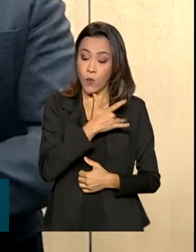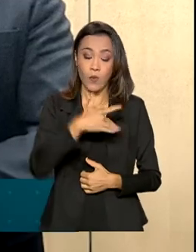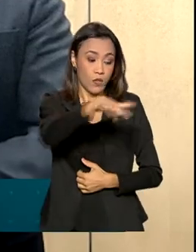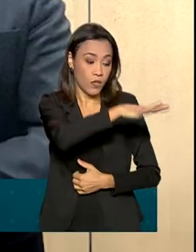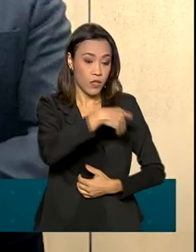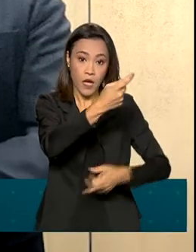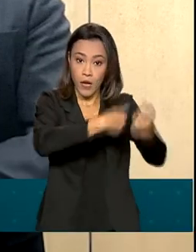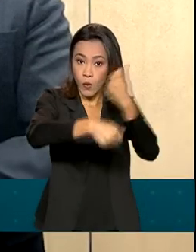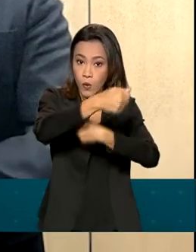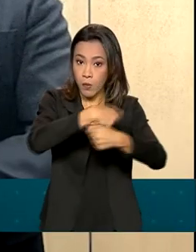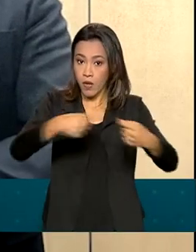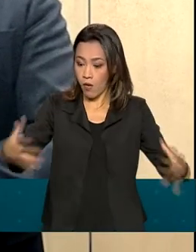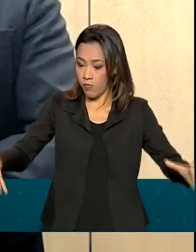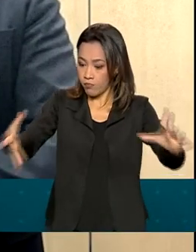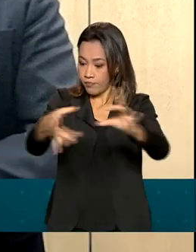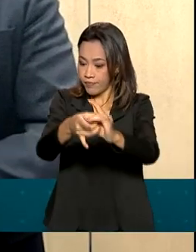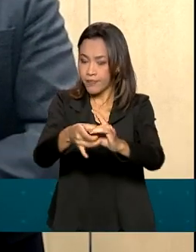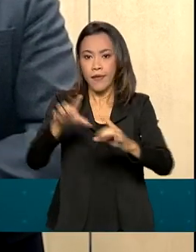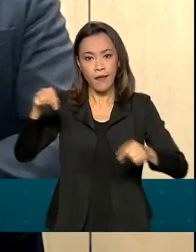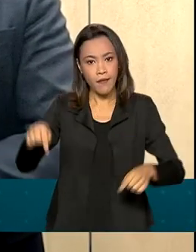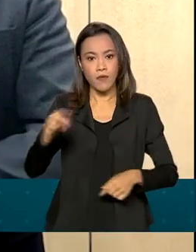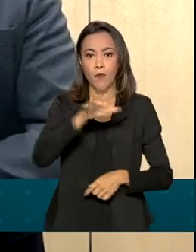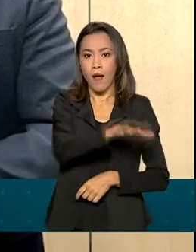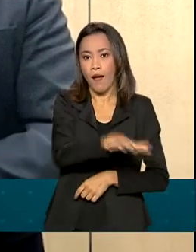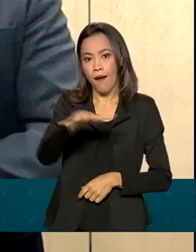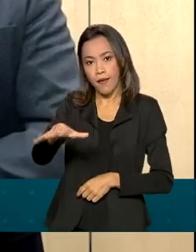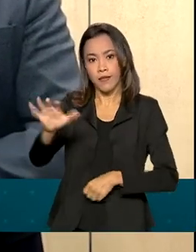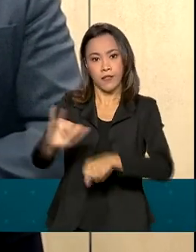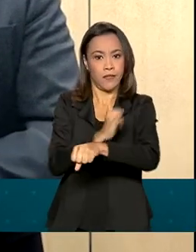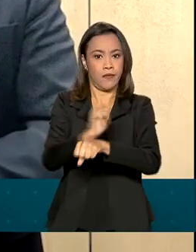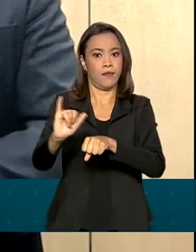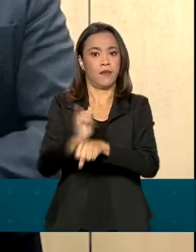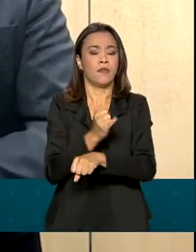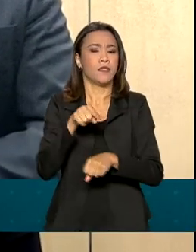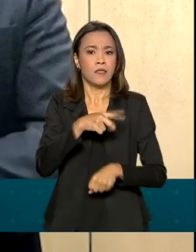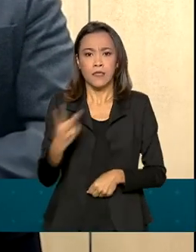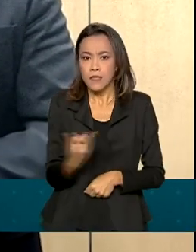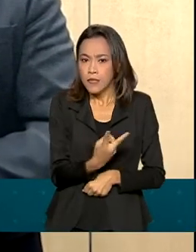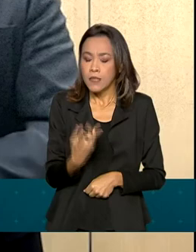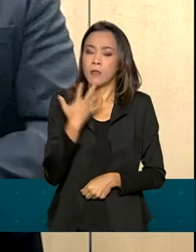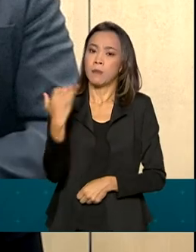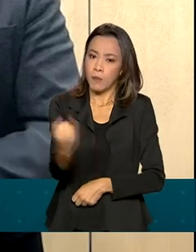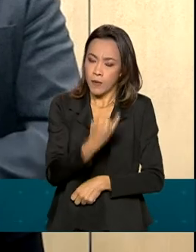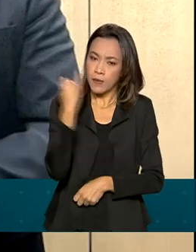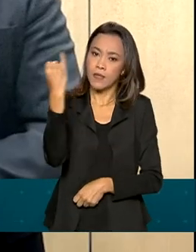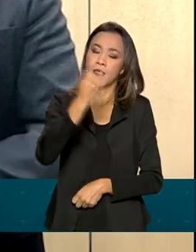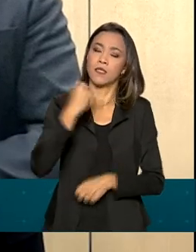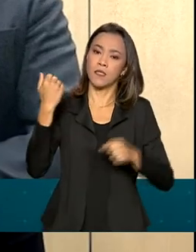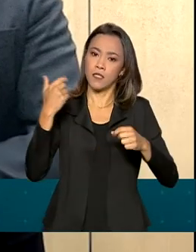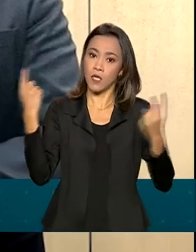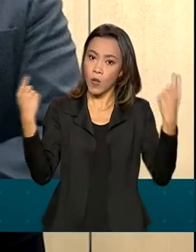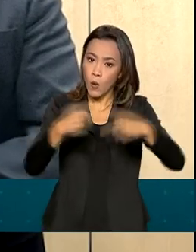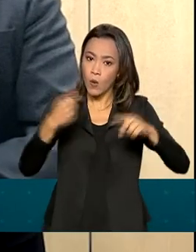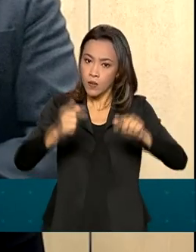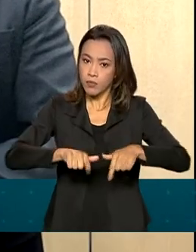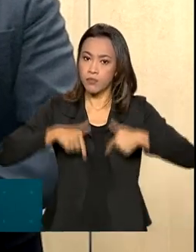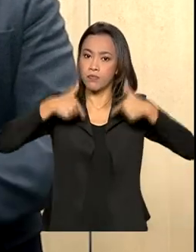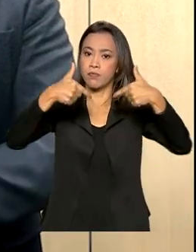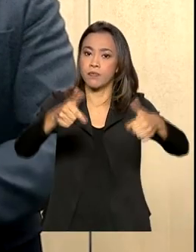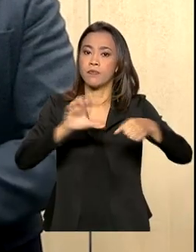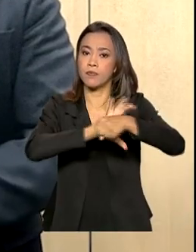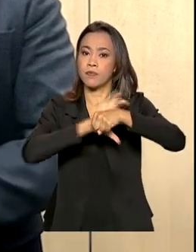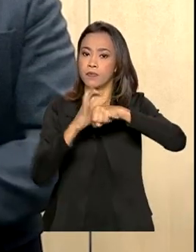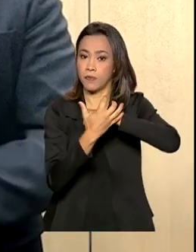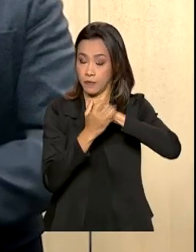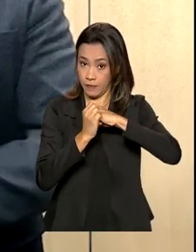categorias estratégicas fundamentais que têm sido muito importantes no enfrentamento à pandemia da Covid-19.